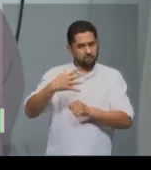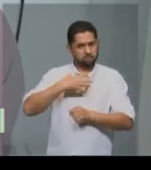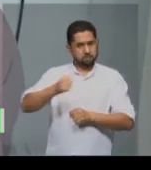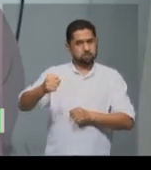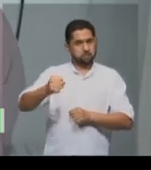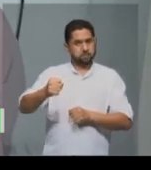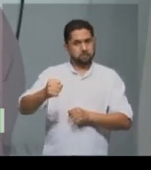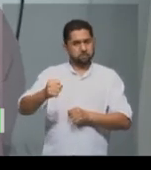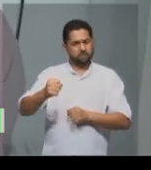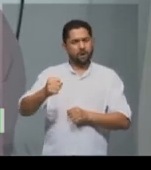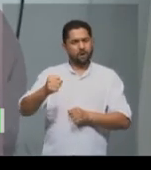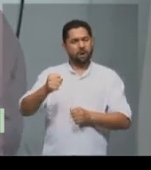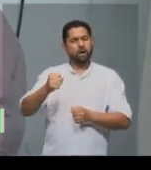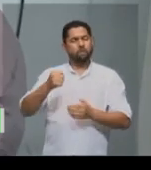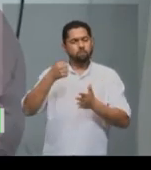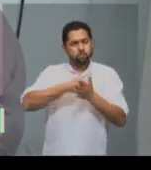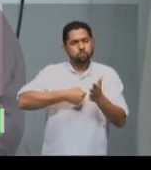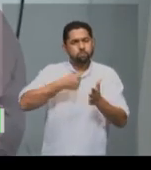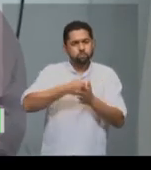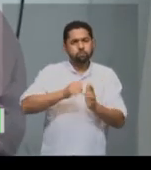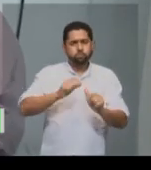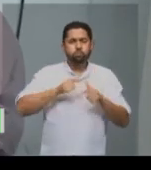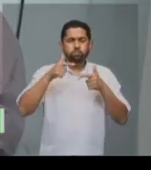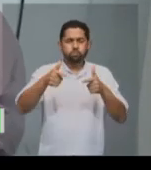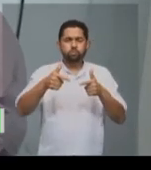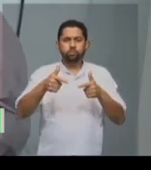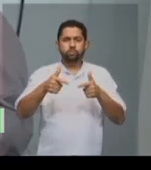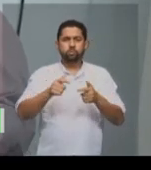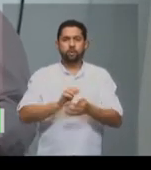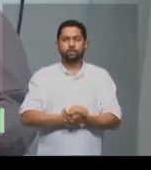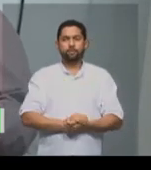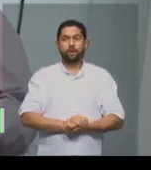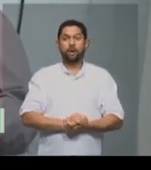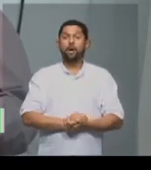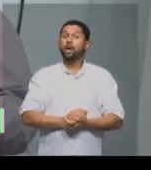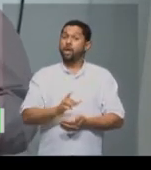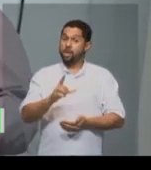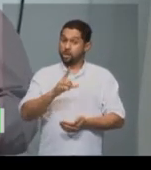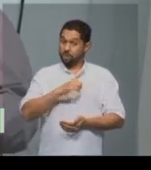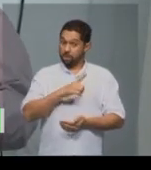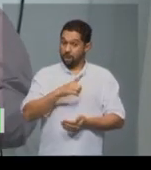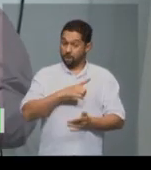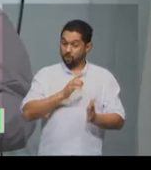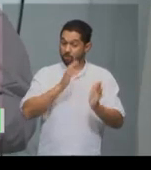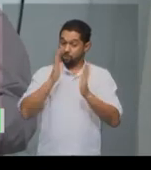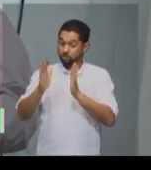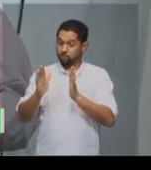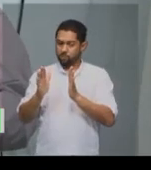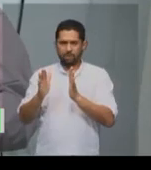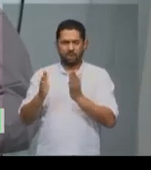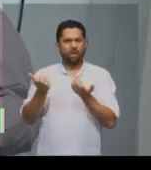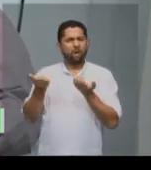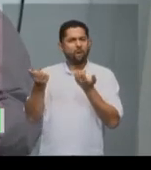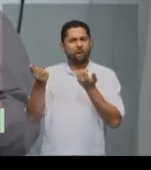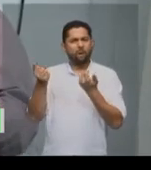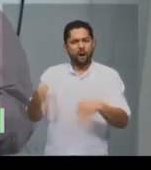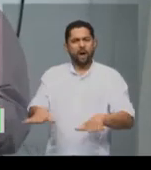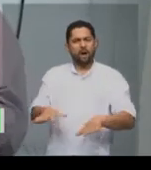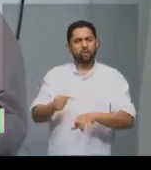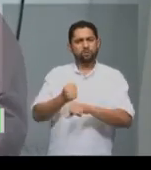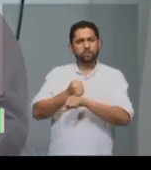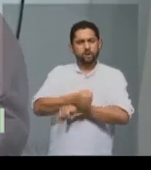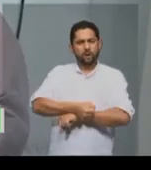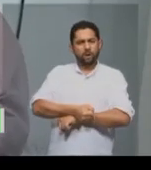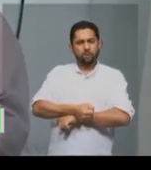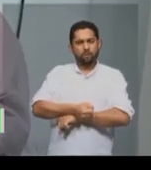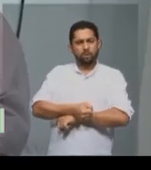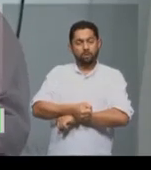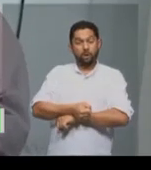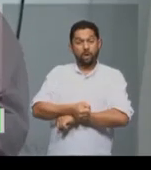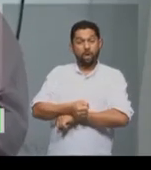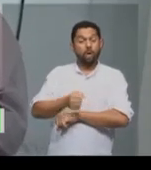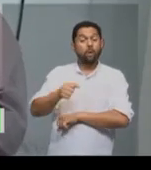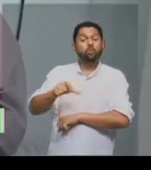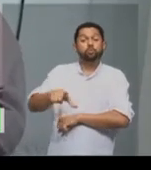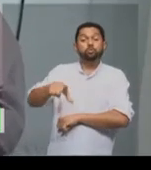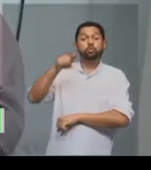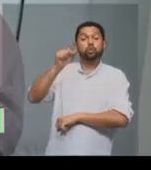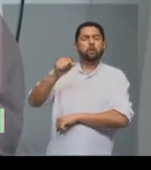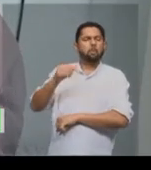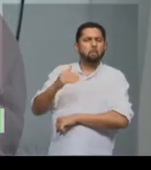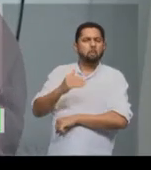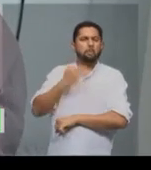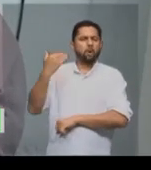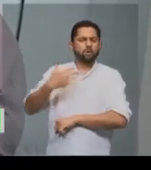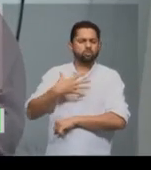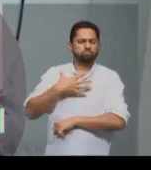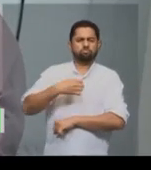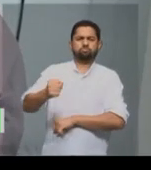sim. Como eu já falei, tem a resistência moral. Eu não quero ser escravizado. Então, prefiro tirar a minha vida do que me tornar